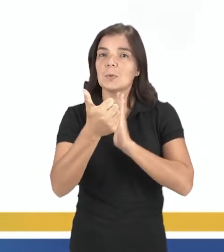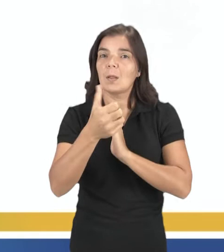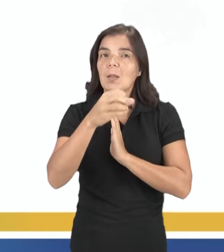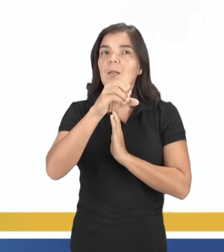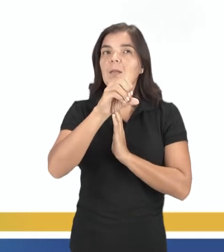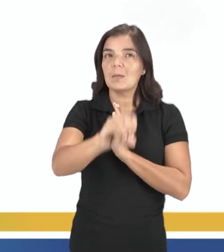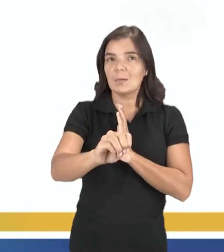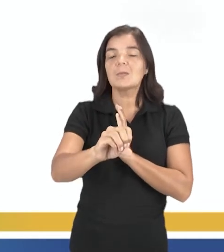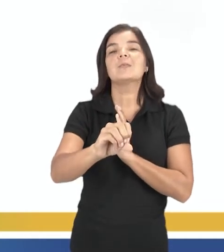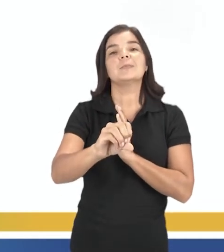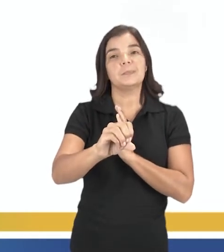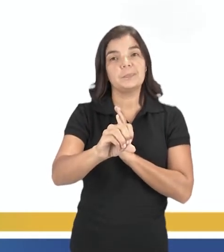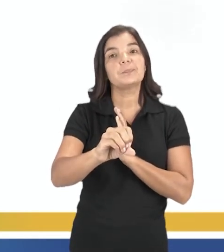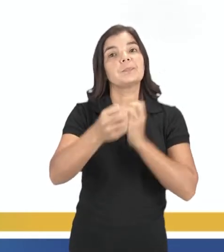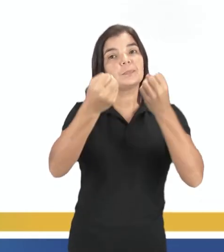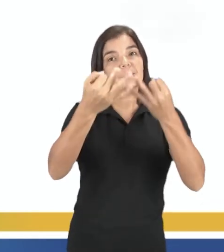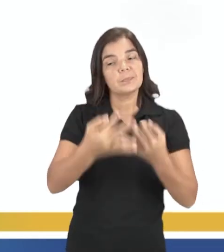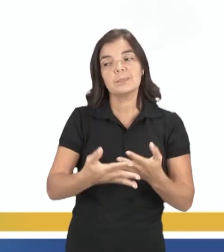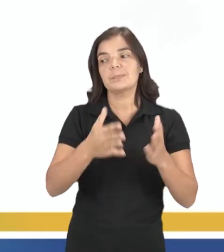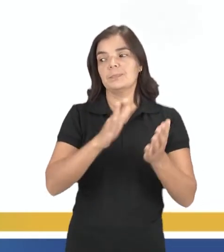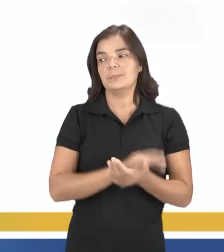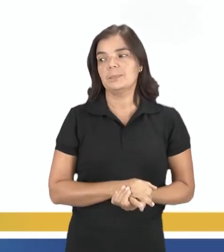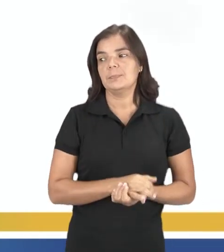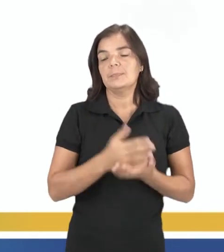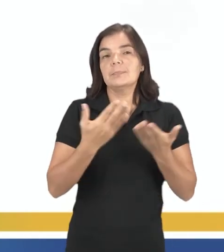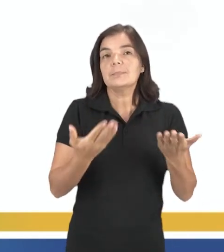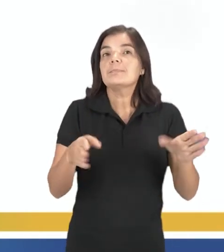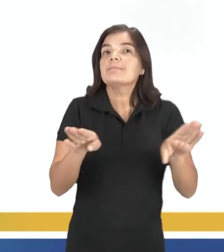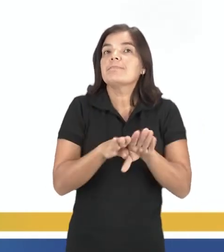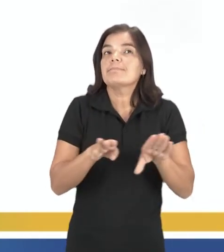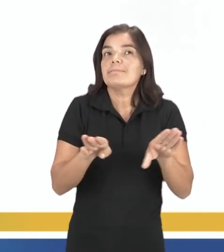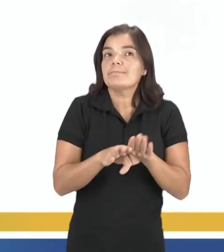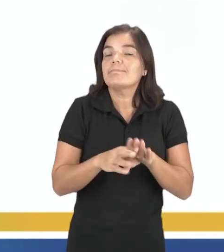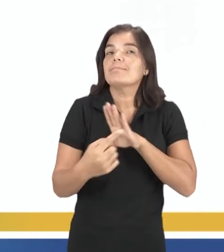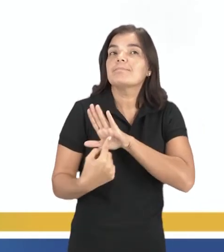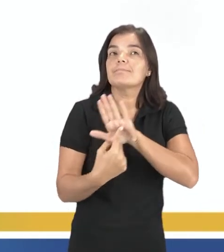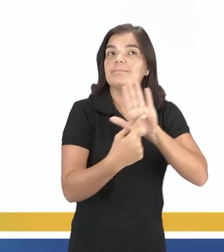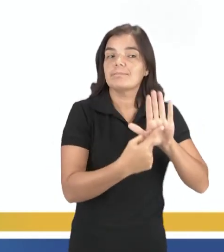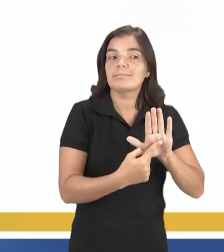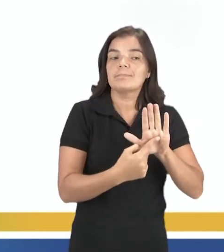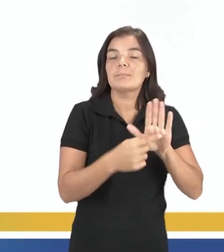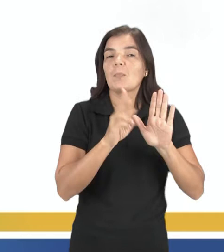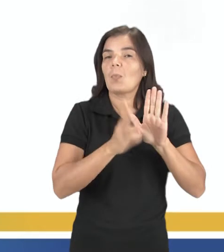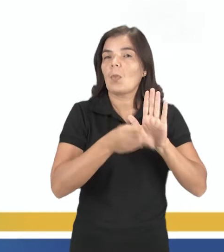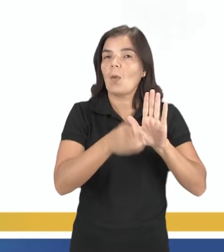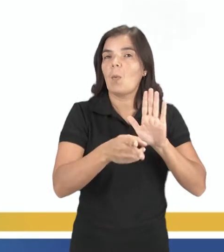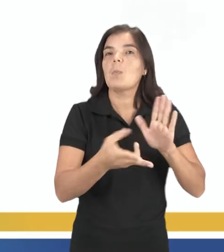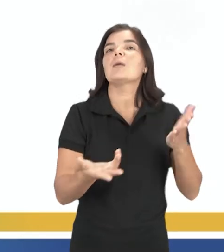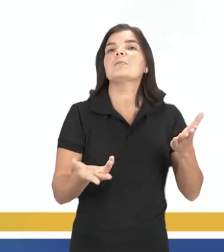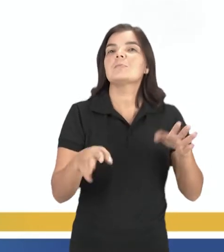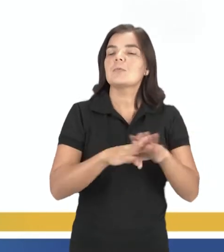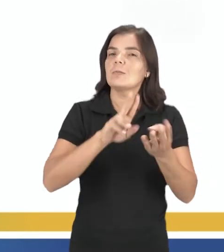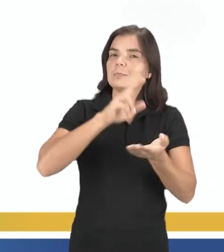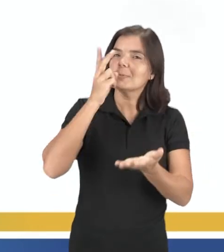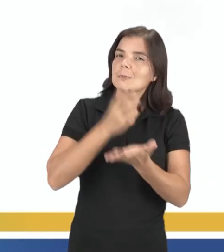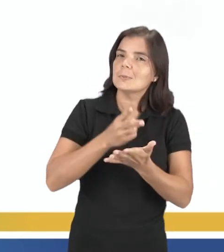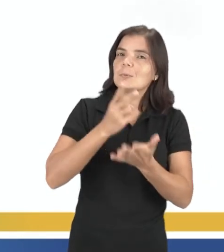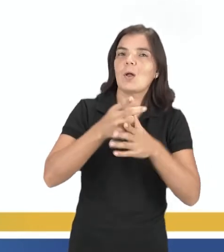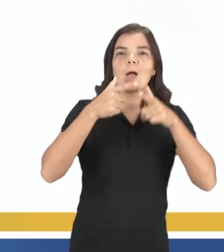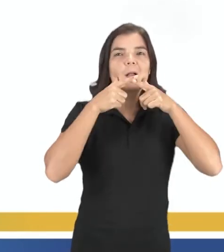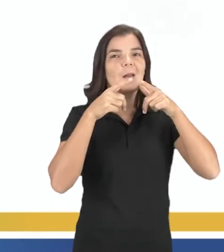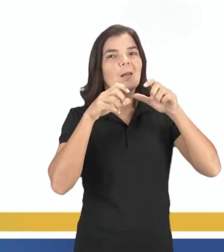das operetas aí que foi falado na questão. Em que também se exibia em uma mesma apresentação diversas